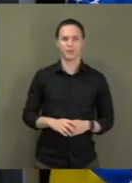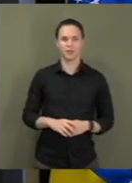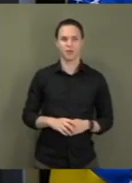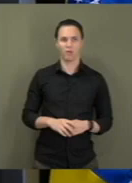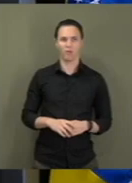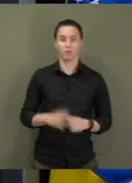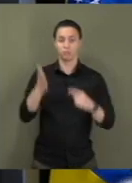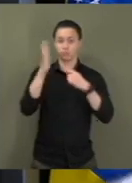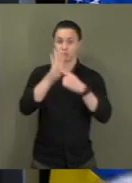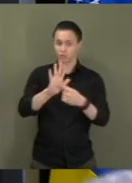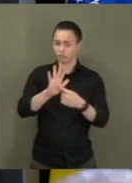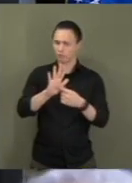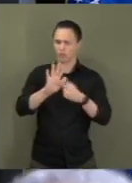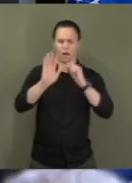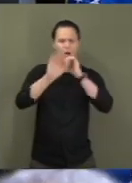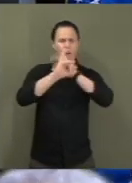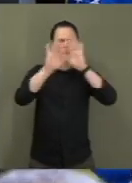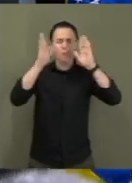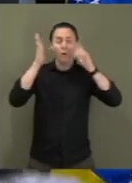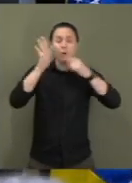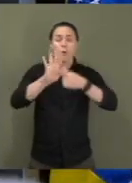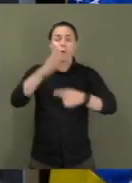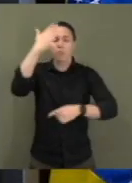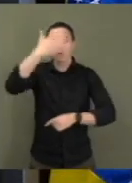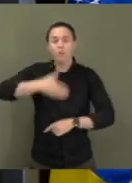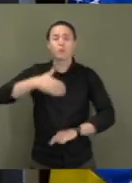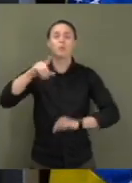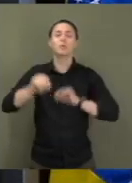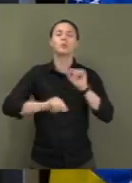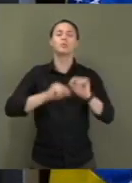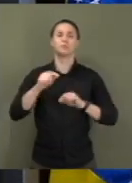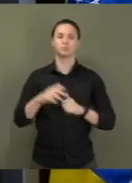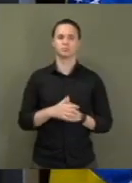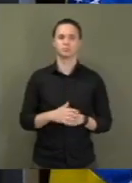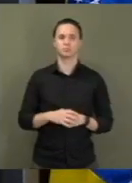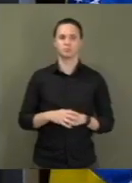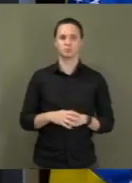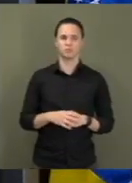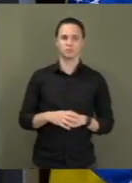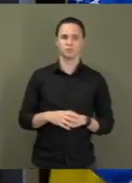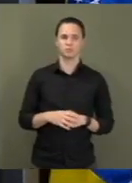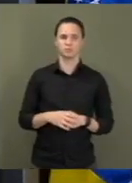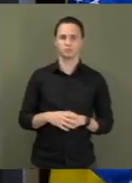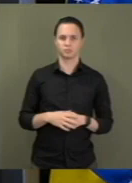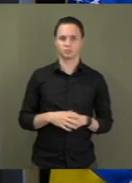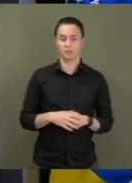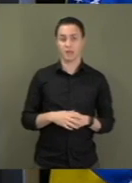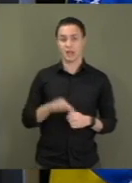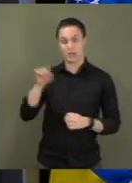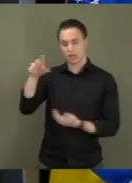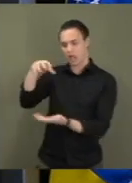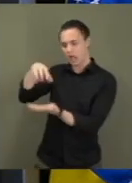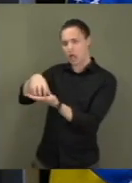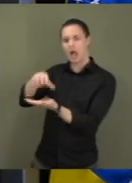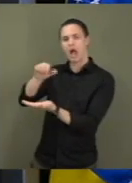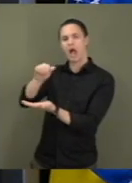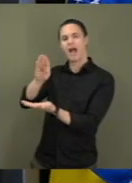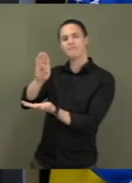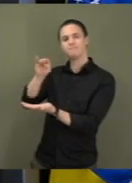revelado, escancarado, que o relatório da ABIN foi adulterado